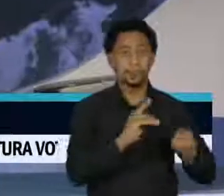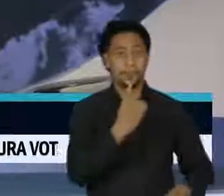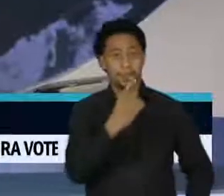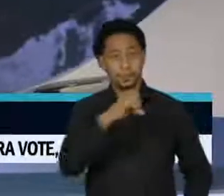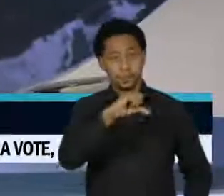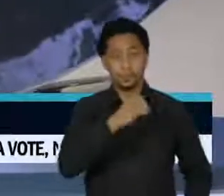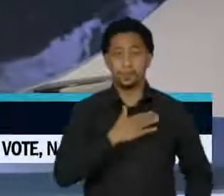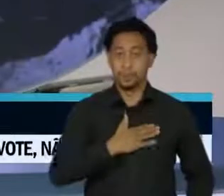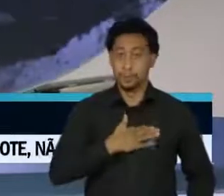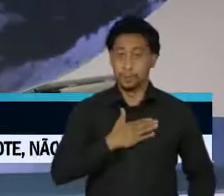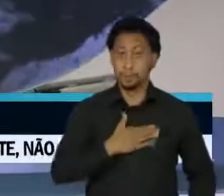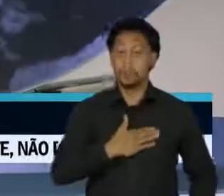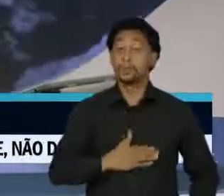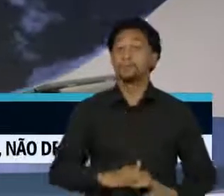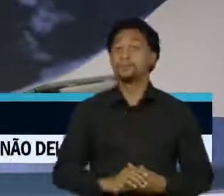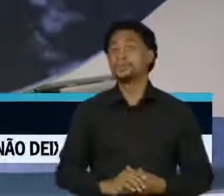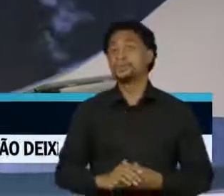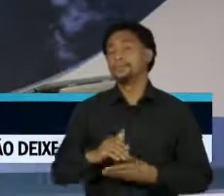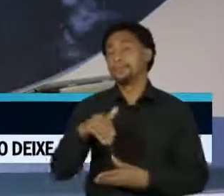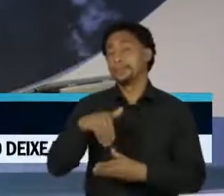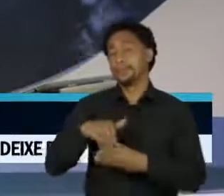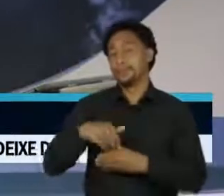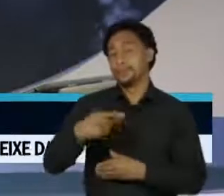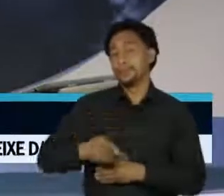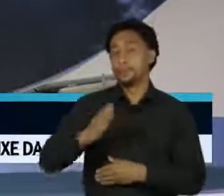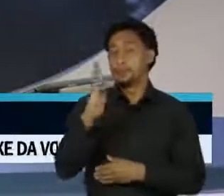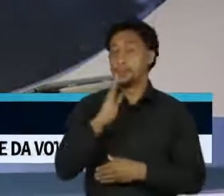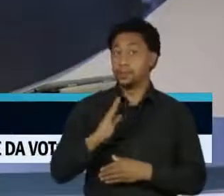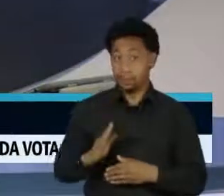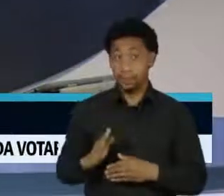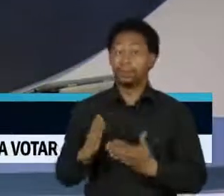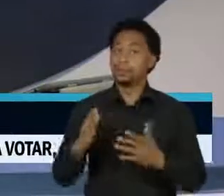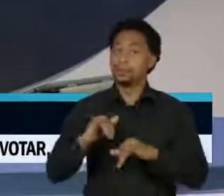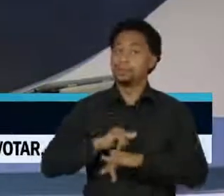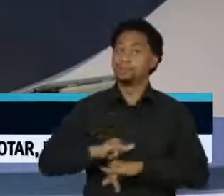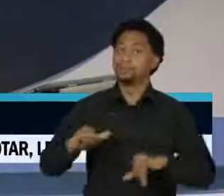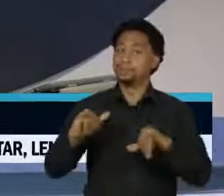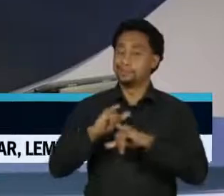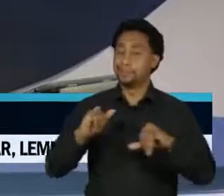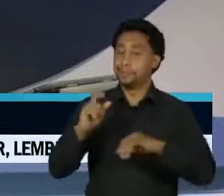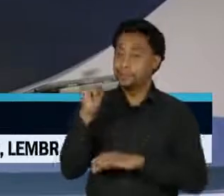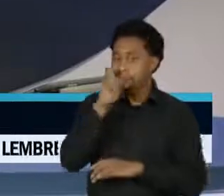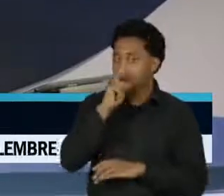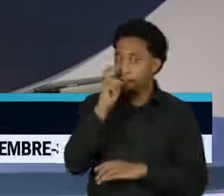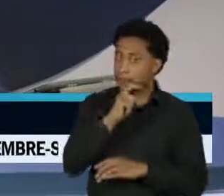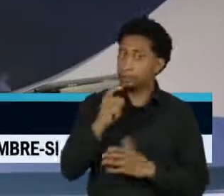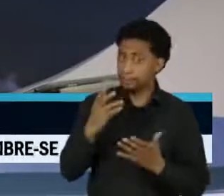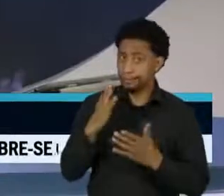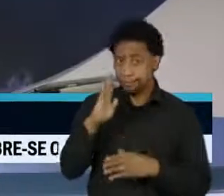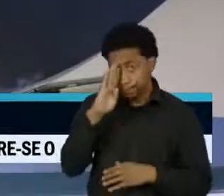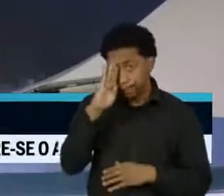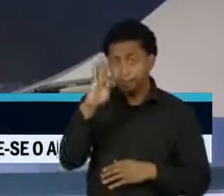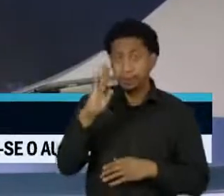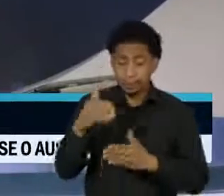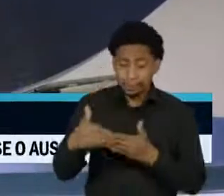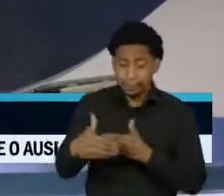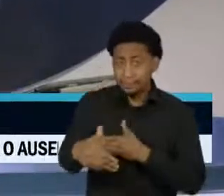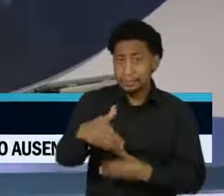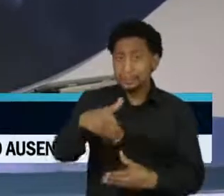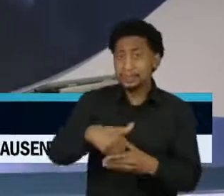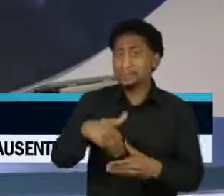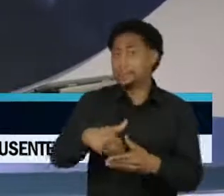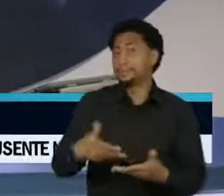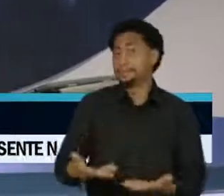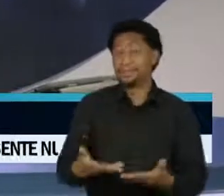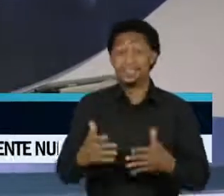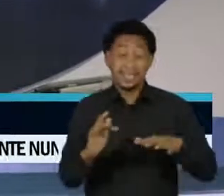O sistema eleitoral no Brasil se tornou o principal alvo das notícias falsas, especialmente com a proximidade das eleições. Nem